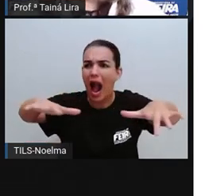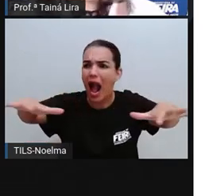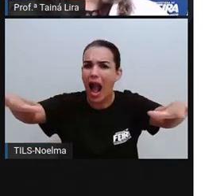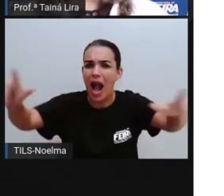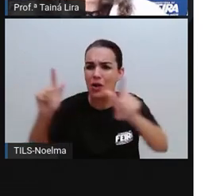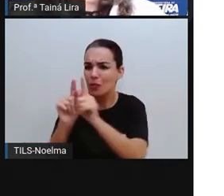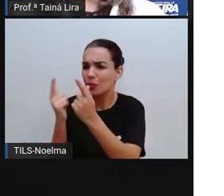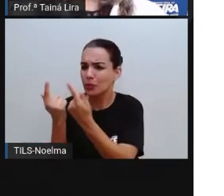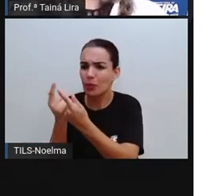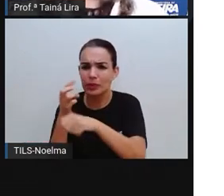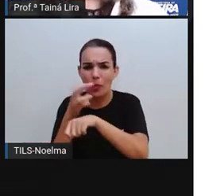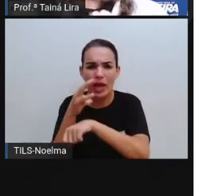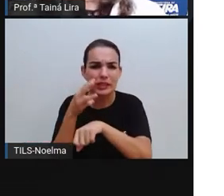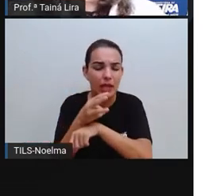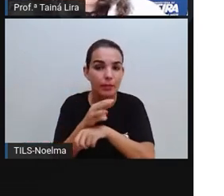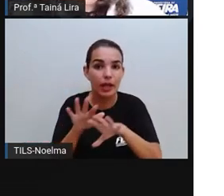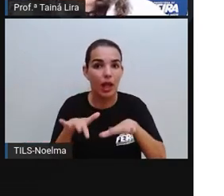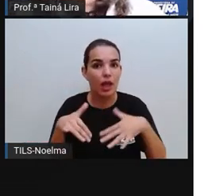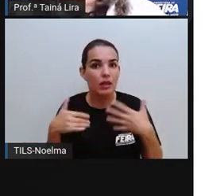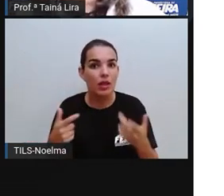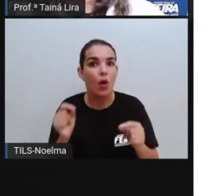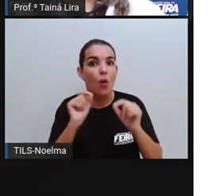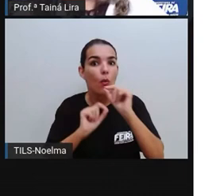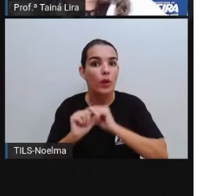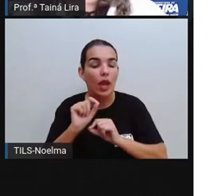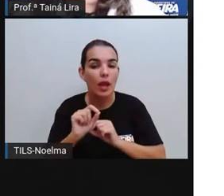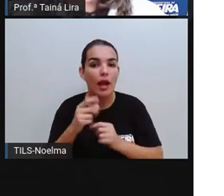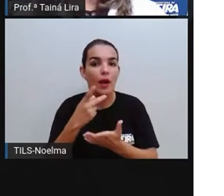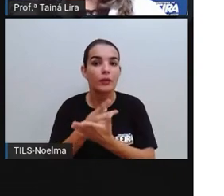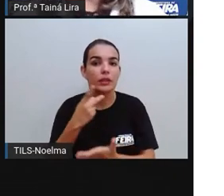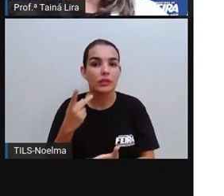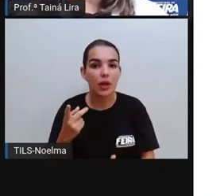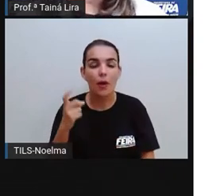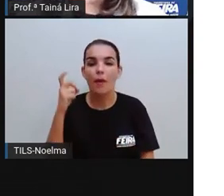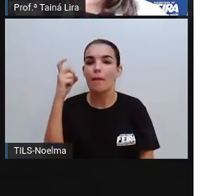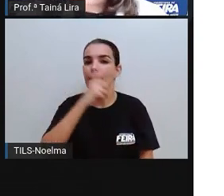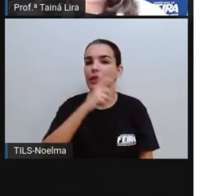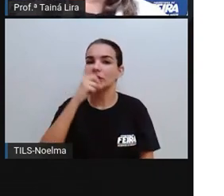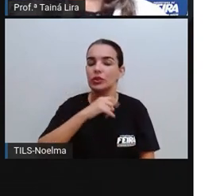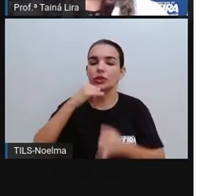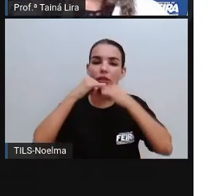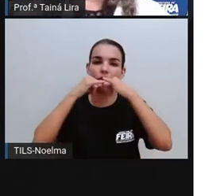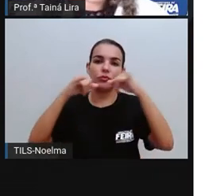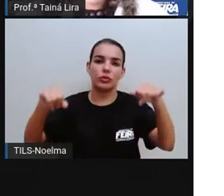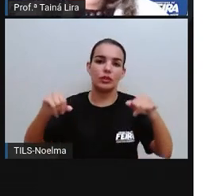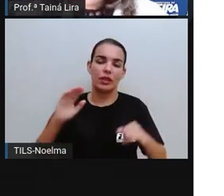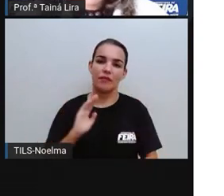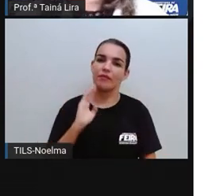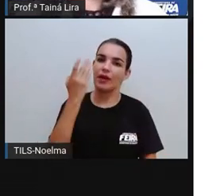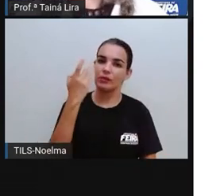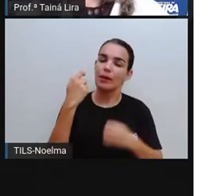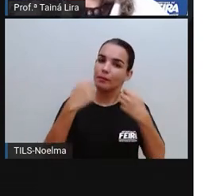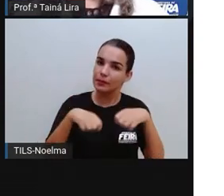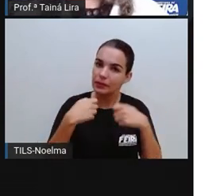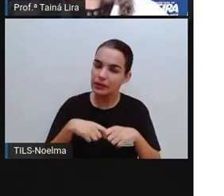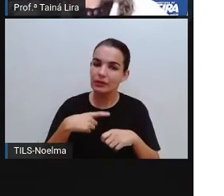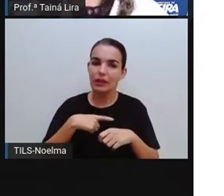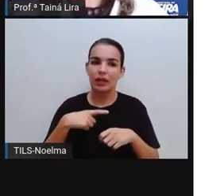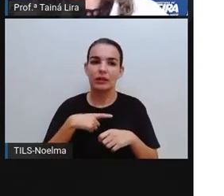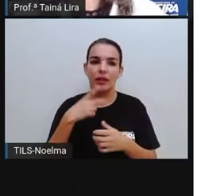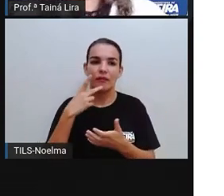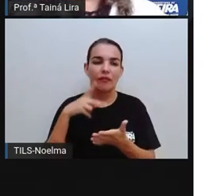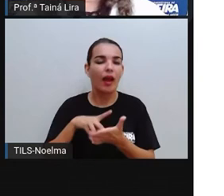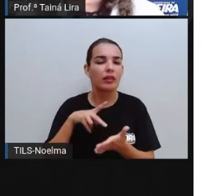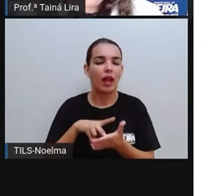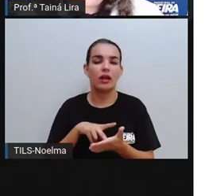de WhatsApp. Então, é uma fake news, tá? A gente tem que ter cuidado, tem que checar, realmente é